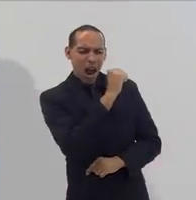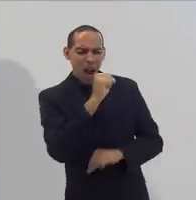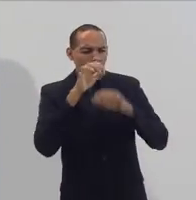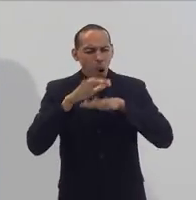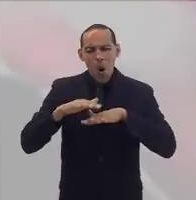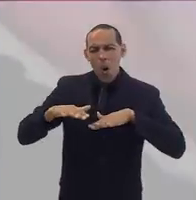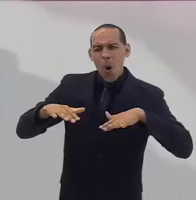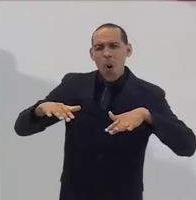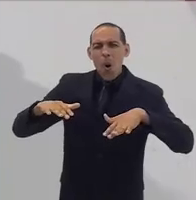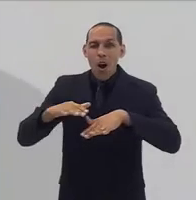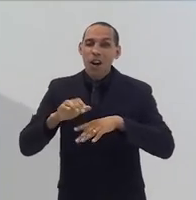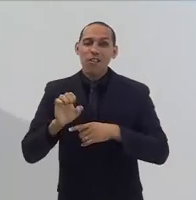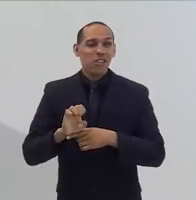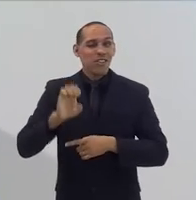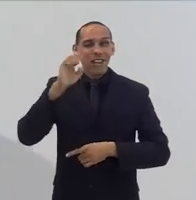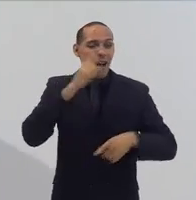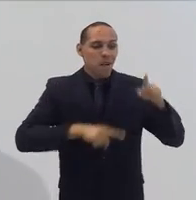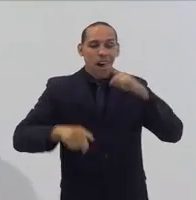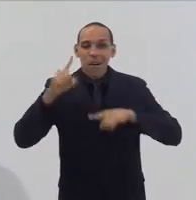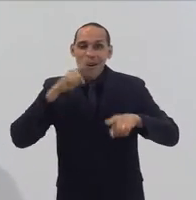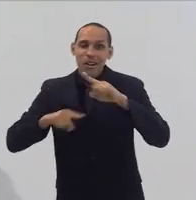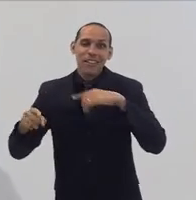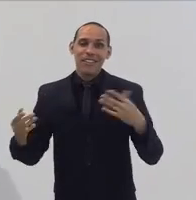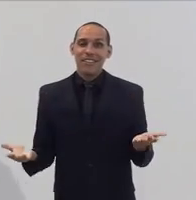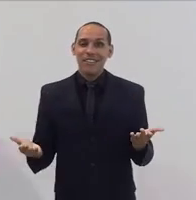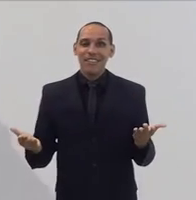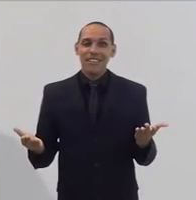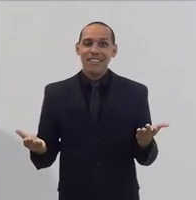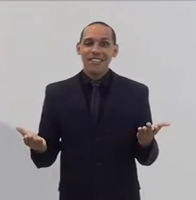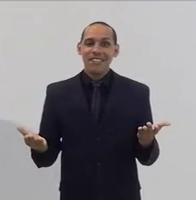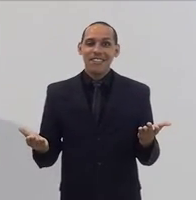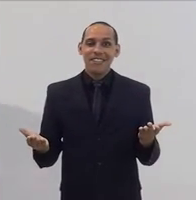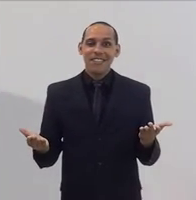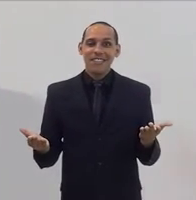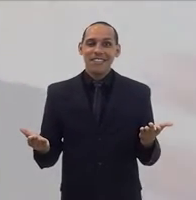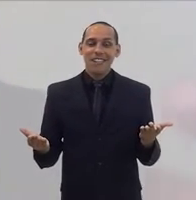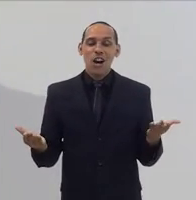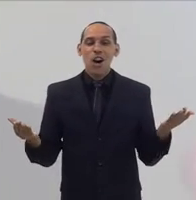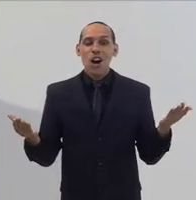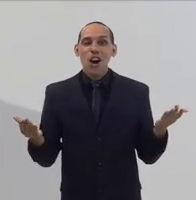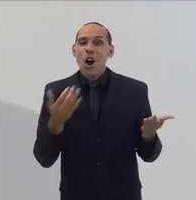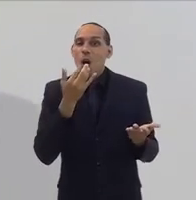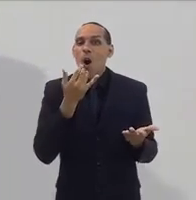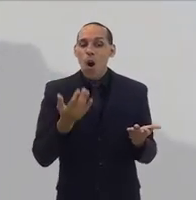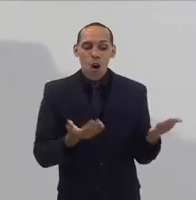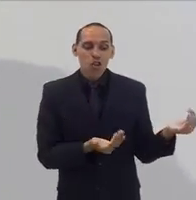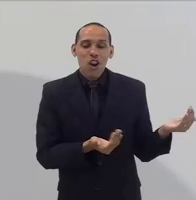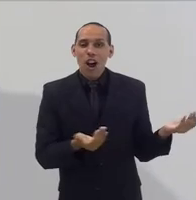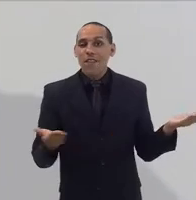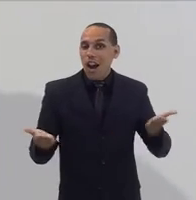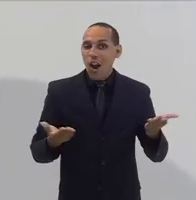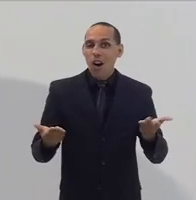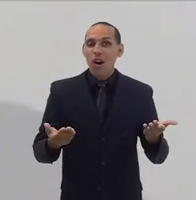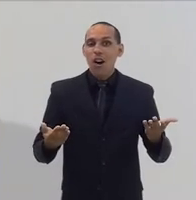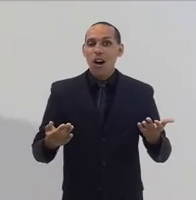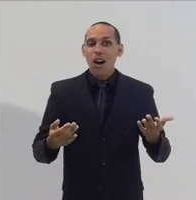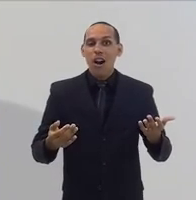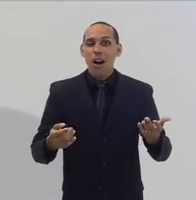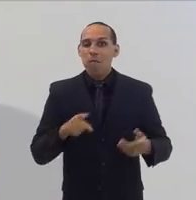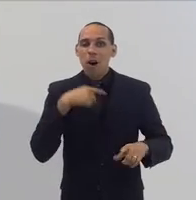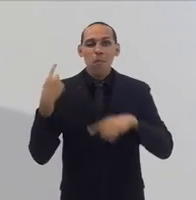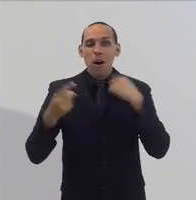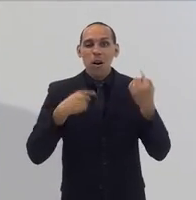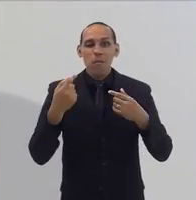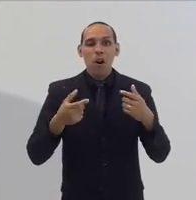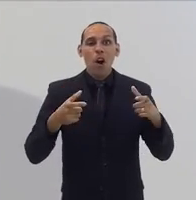em massa, operado pelo Estado. Qual é a cor da juventude que hoje morre